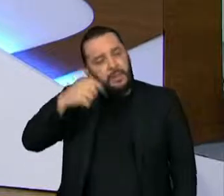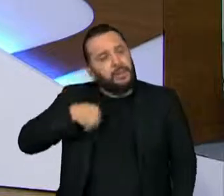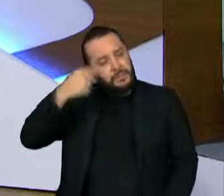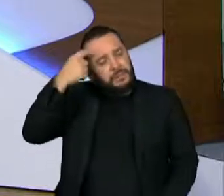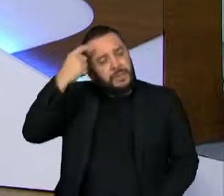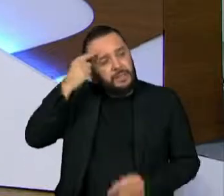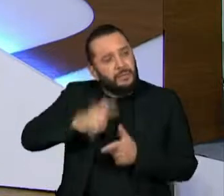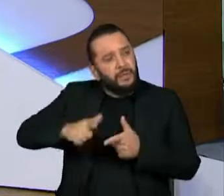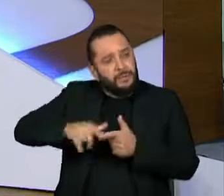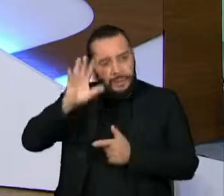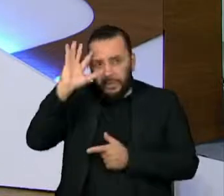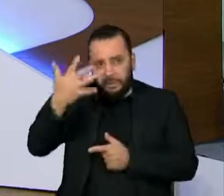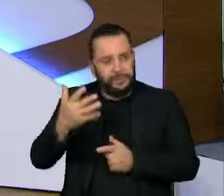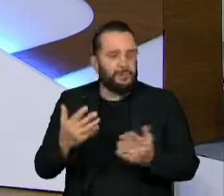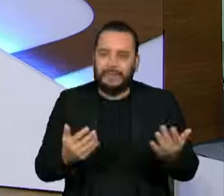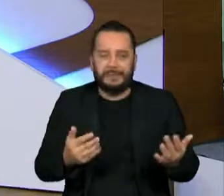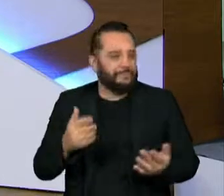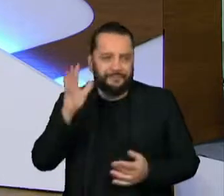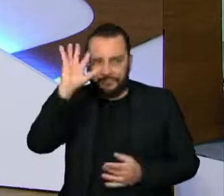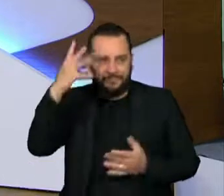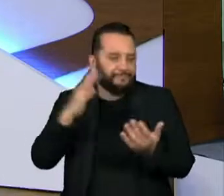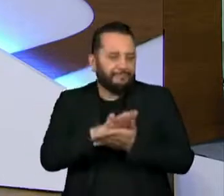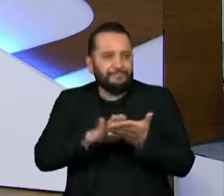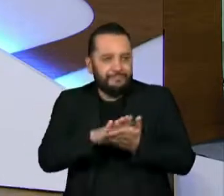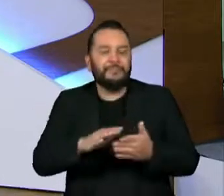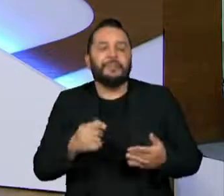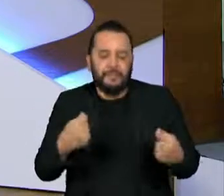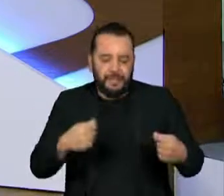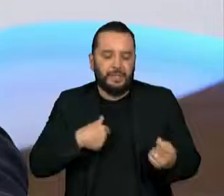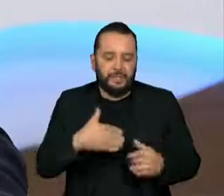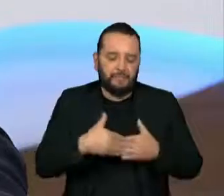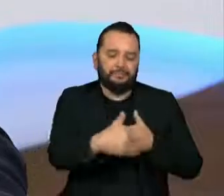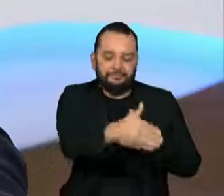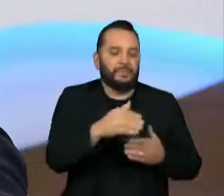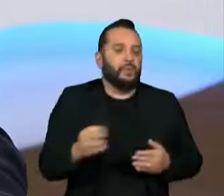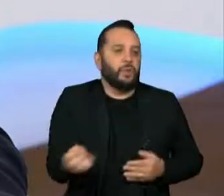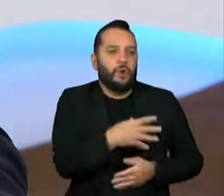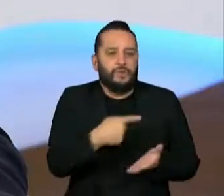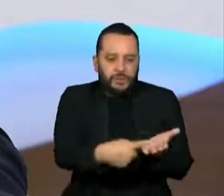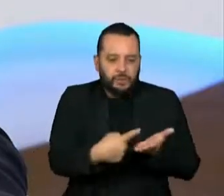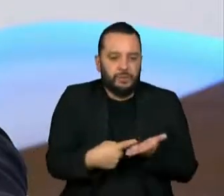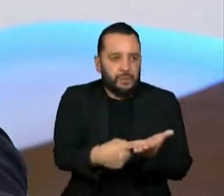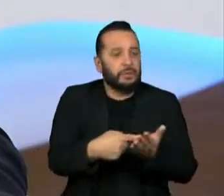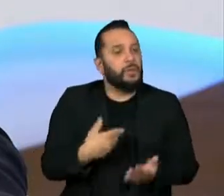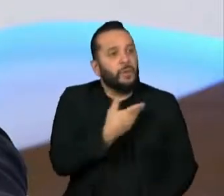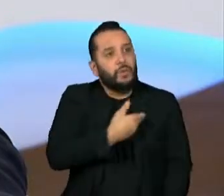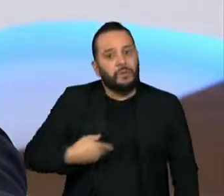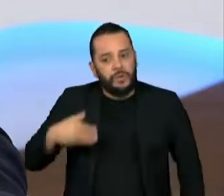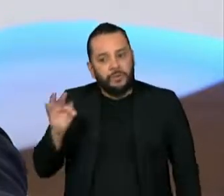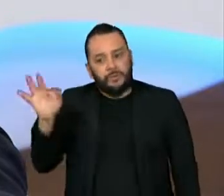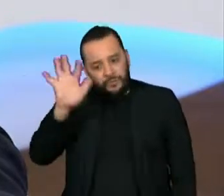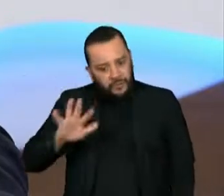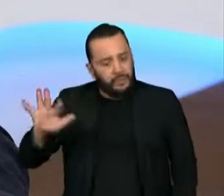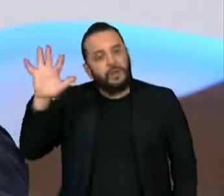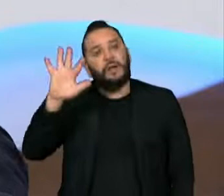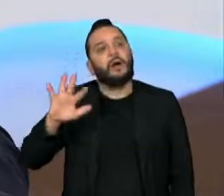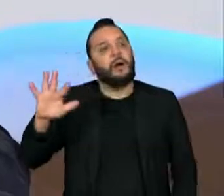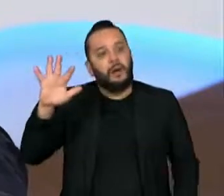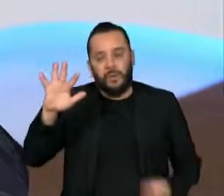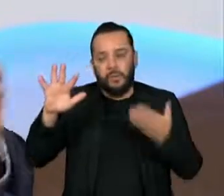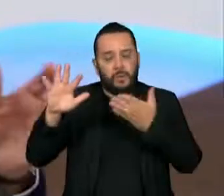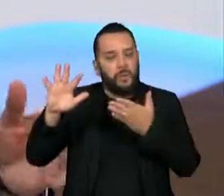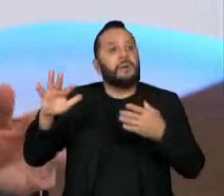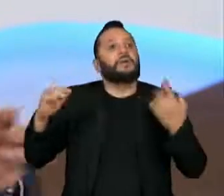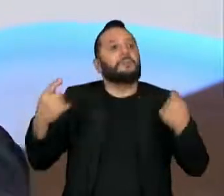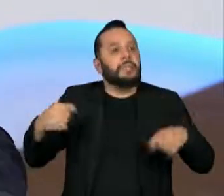Vamos ter que ter uma nova renegociação. Essa expectativa dos governadores é que o governo federal, em algum momento, vai